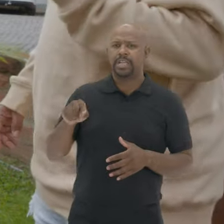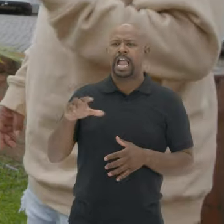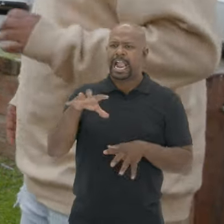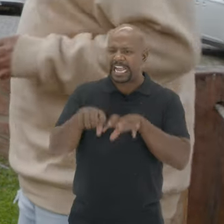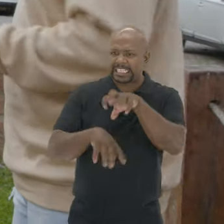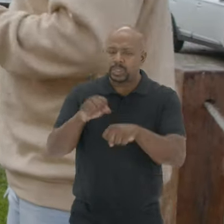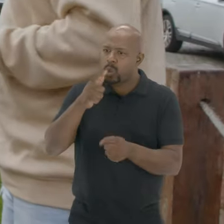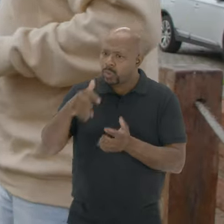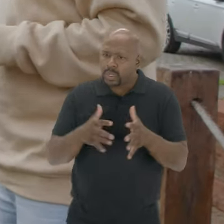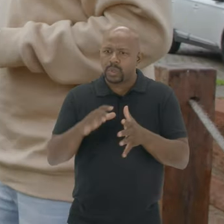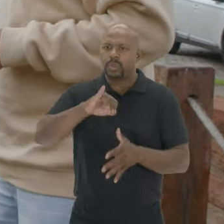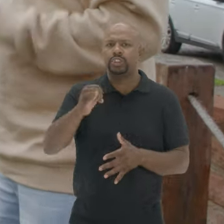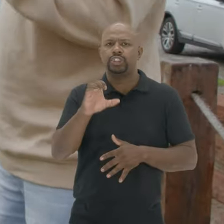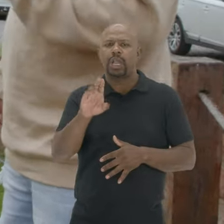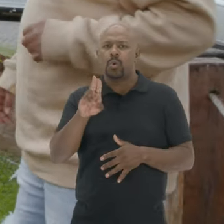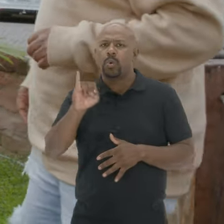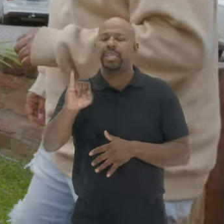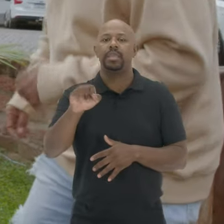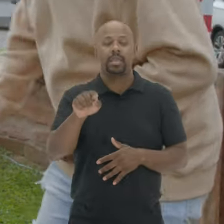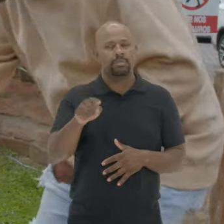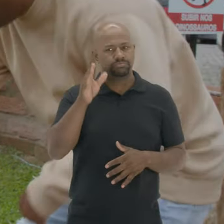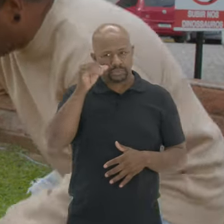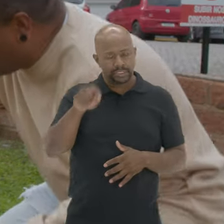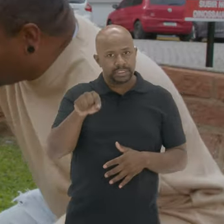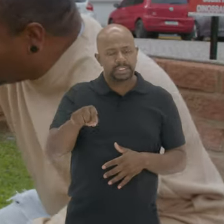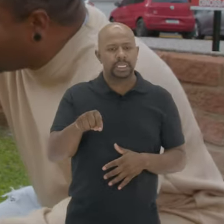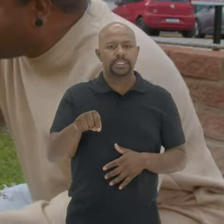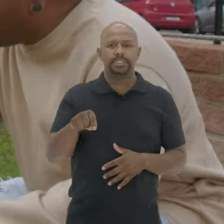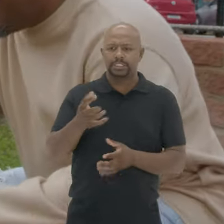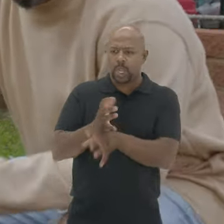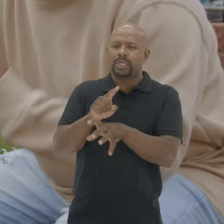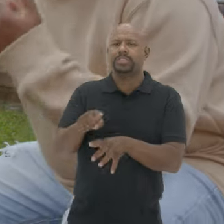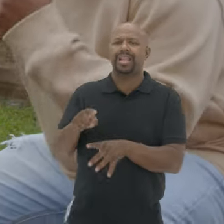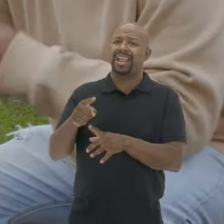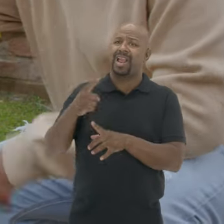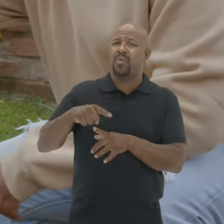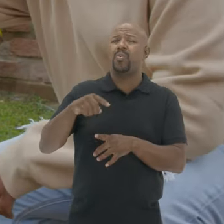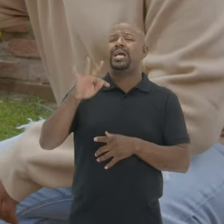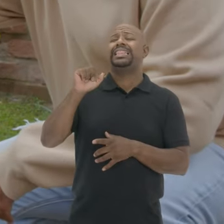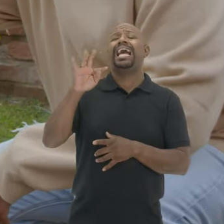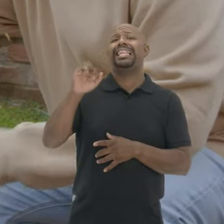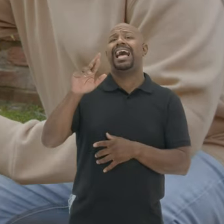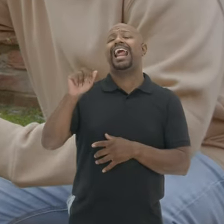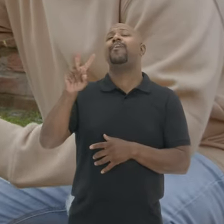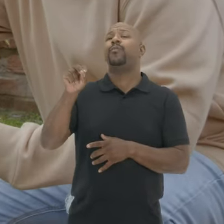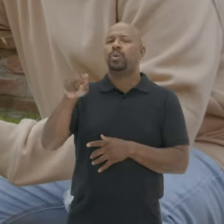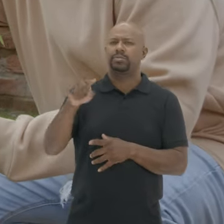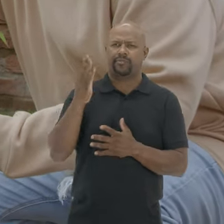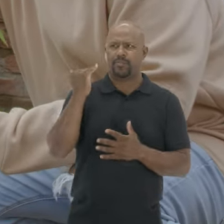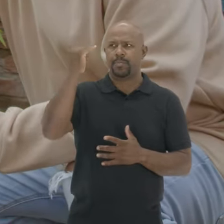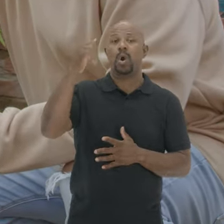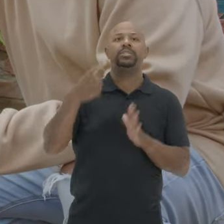O caçador do rio Jacui A curiosidade desse fóssil aqui É que ele é o tataravô Daqueles fósseis